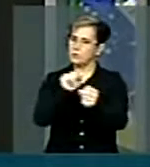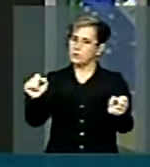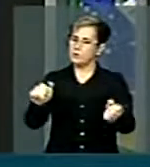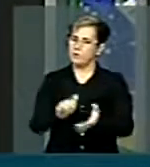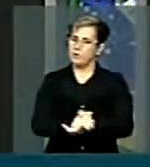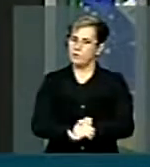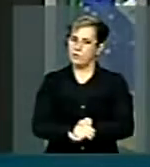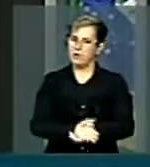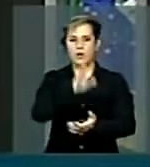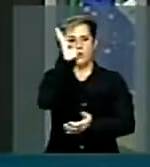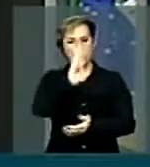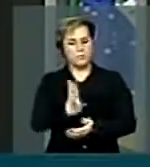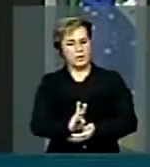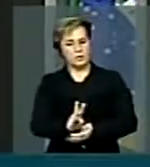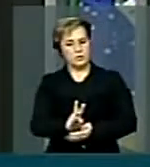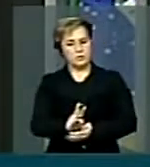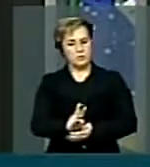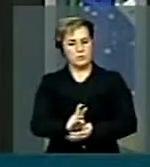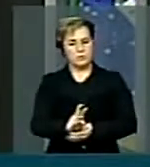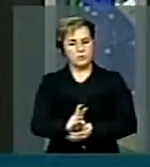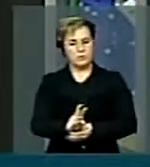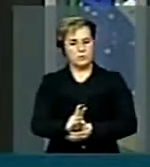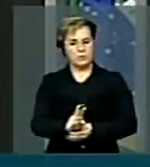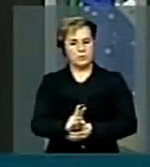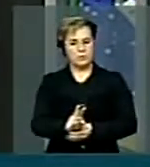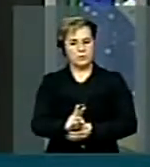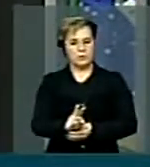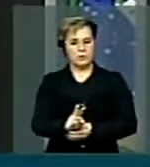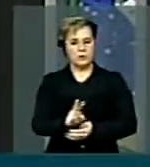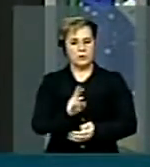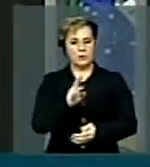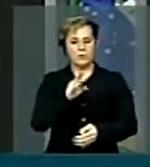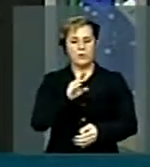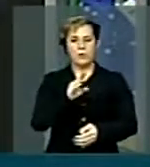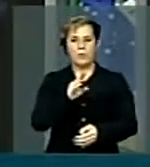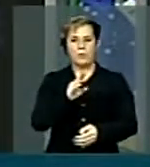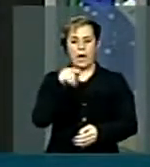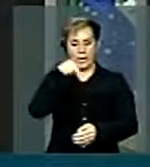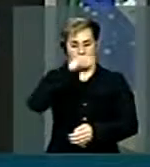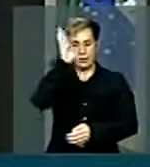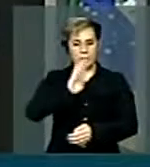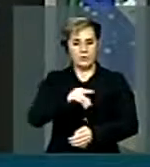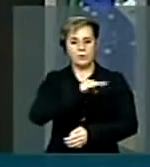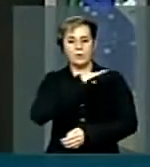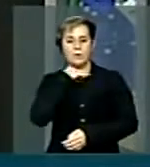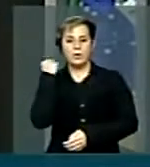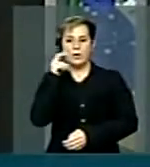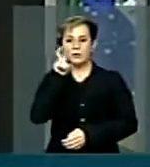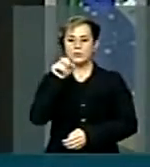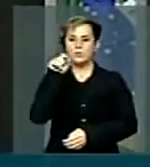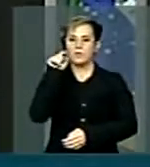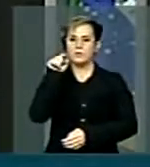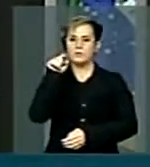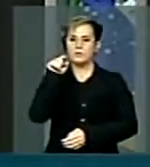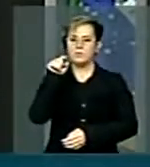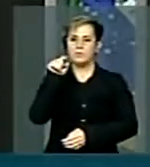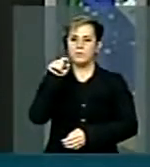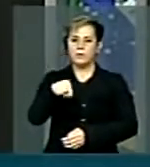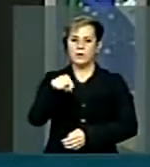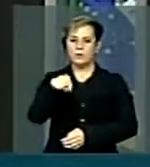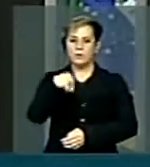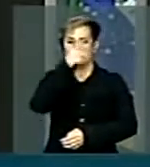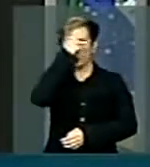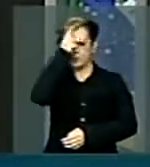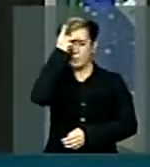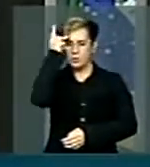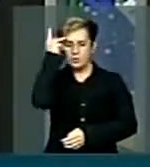O Brasil mata um Vietnã por ano. Morreram 50 mil pessoas na guerra no Vietnã. O Brasil